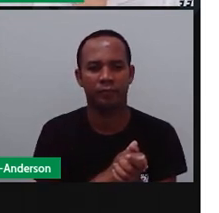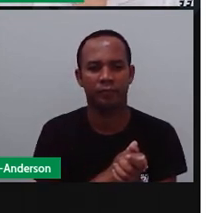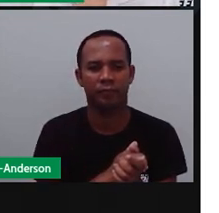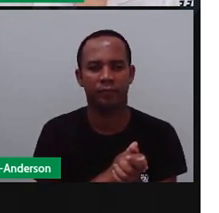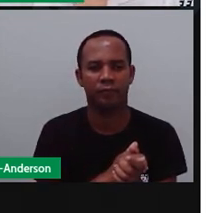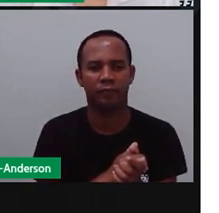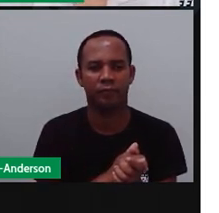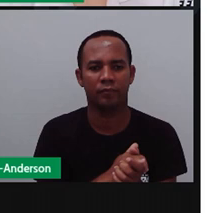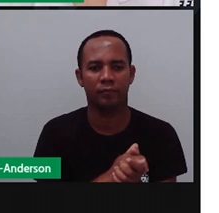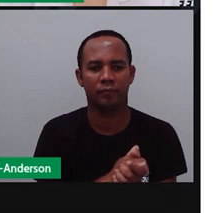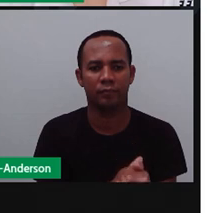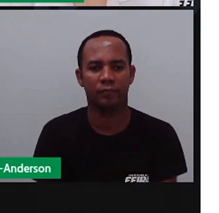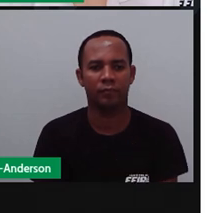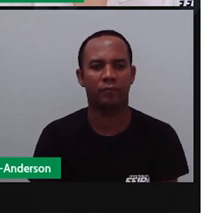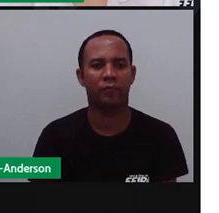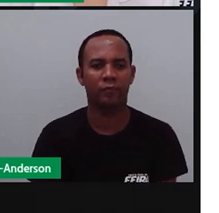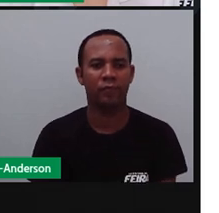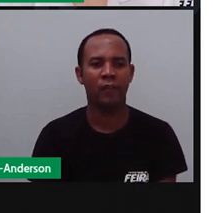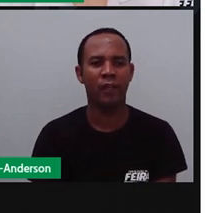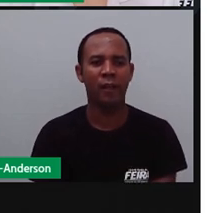deixa a Pró voltar aqui.